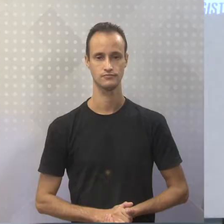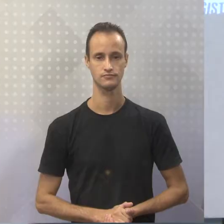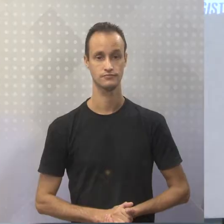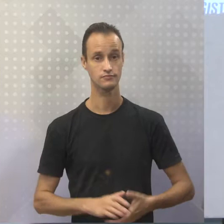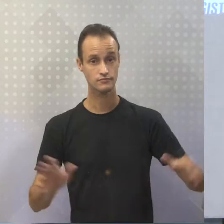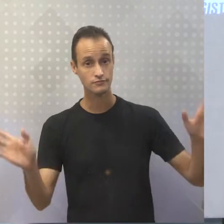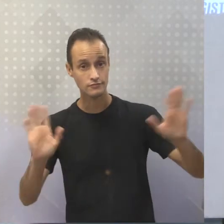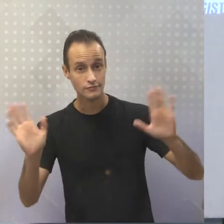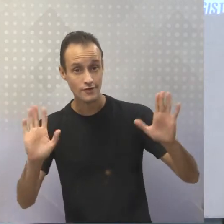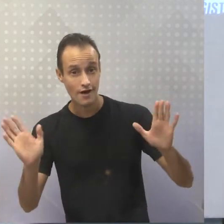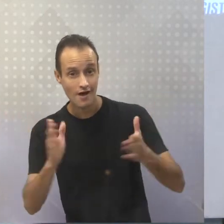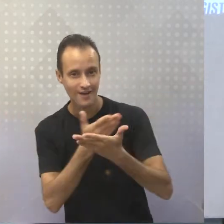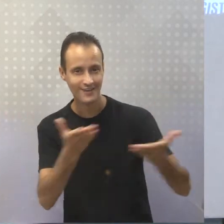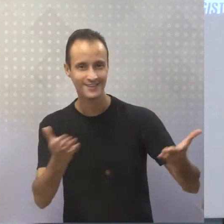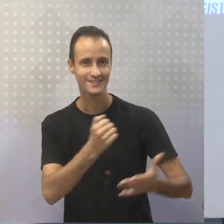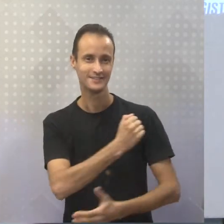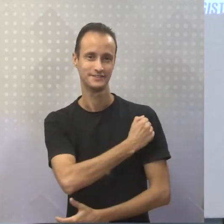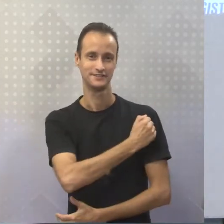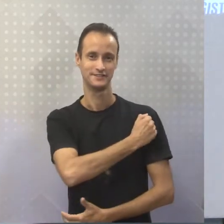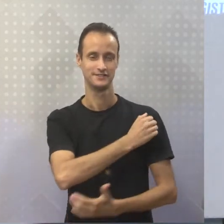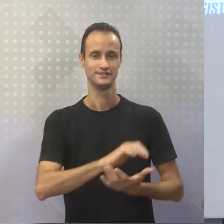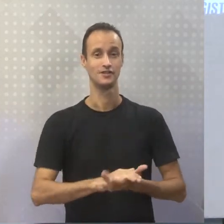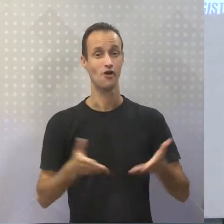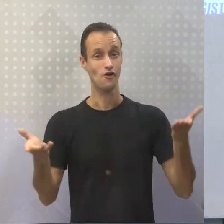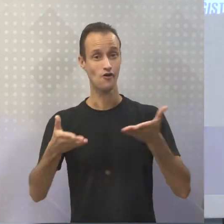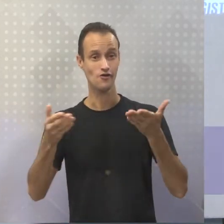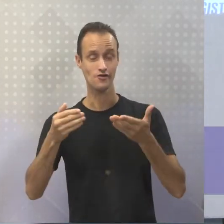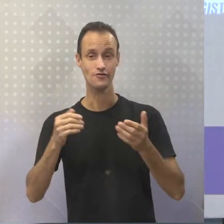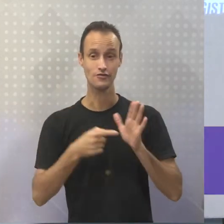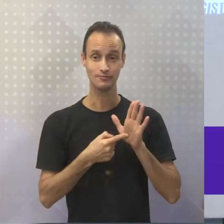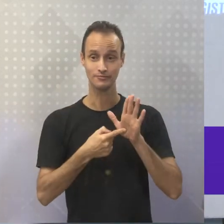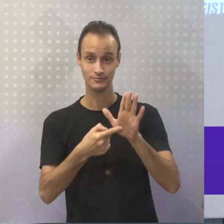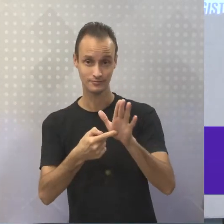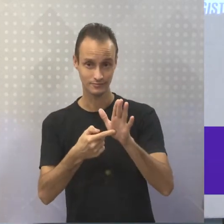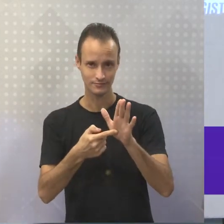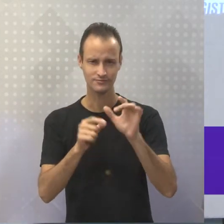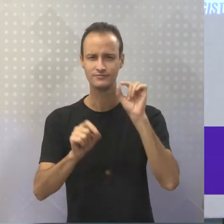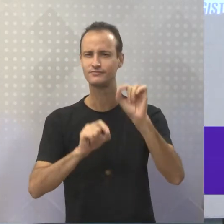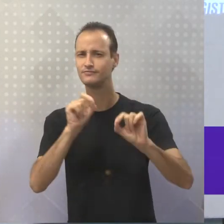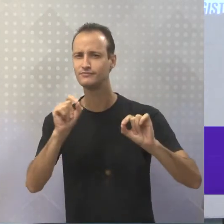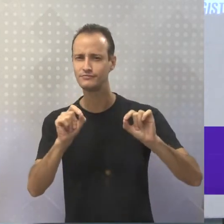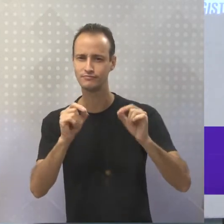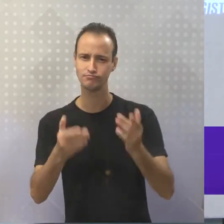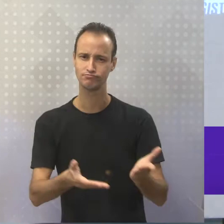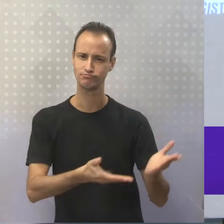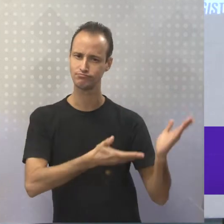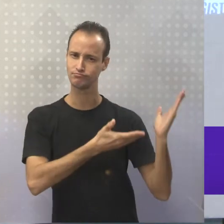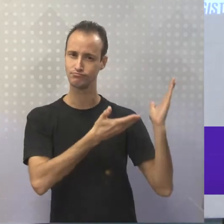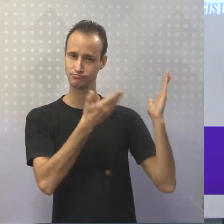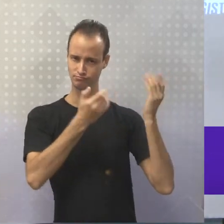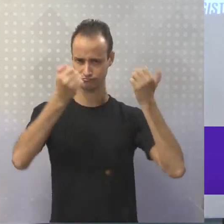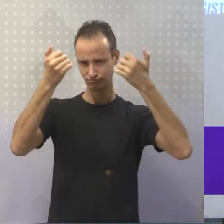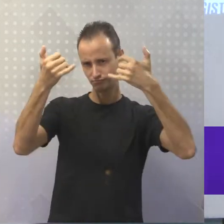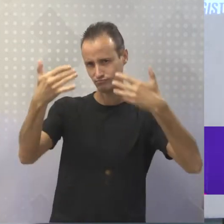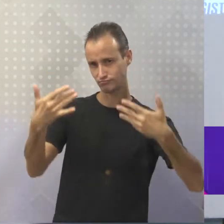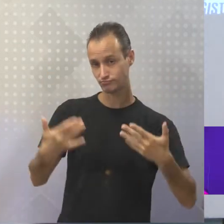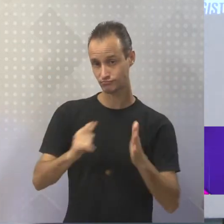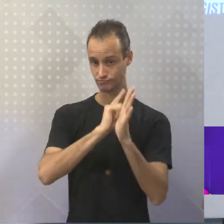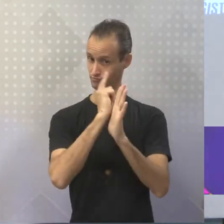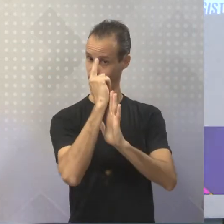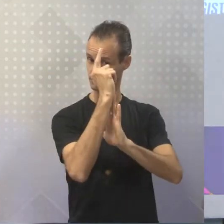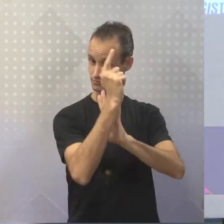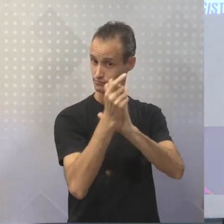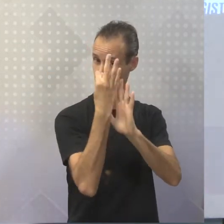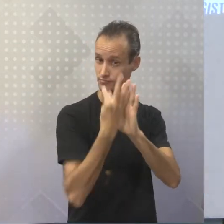Olá, queridos alunos, hoje eu vou mostrar para vocês algumas considerações sobre o gênero reportagem.